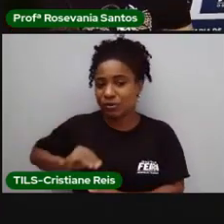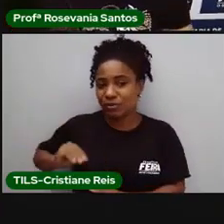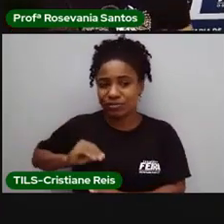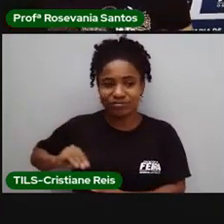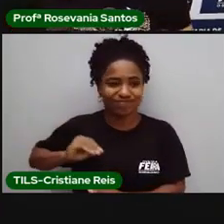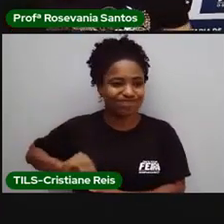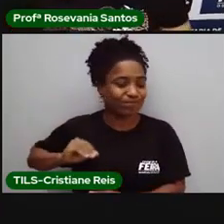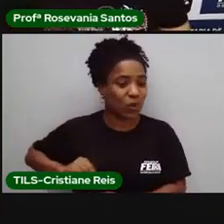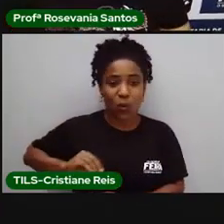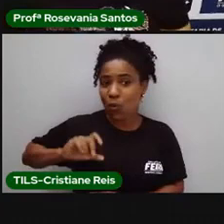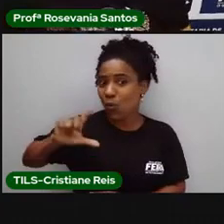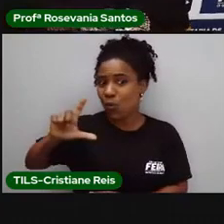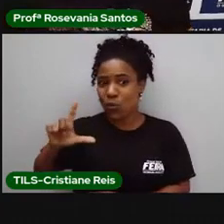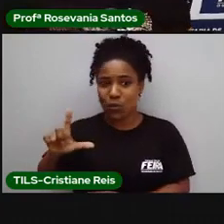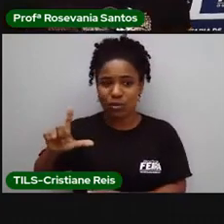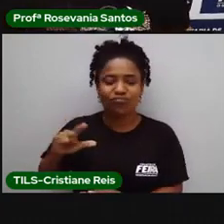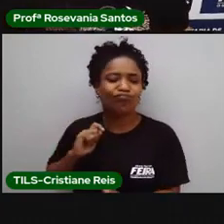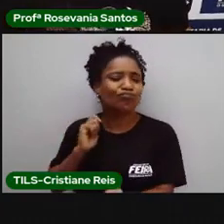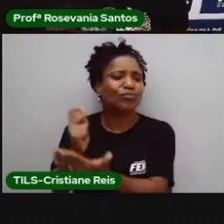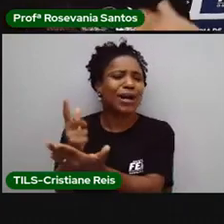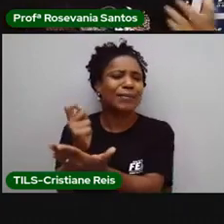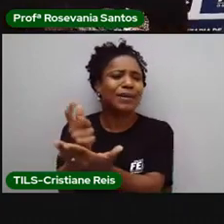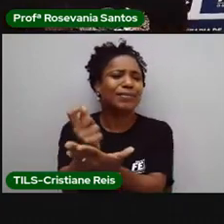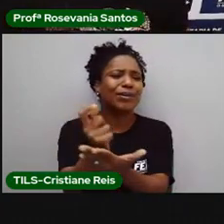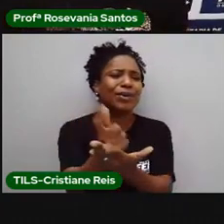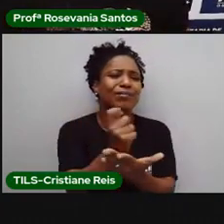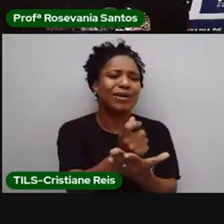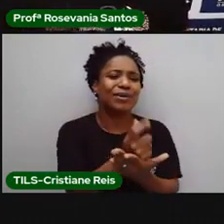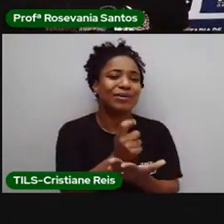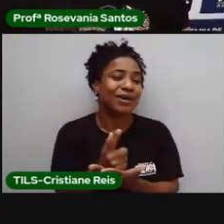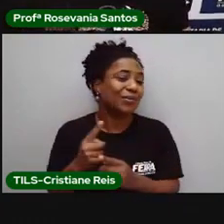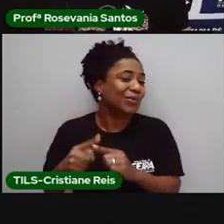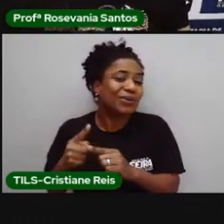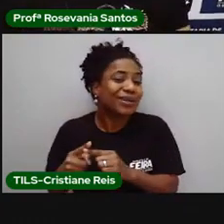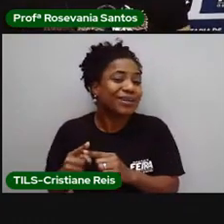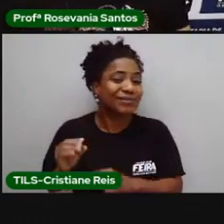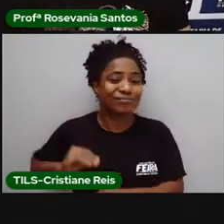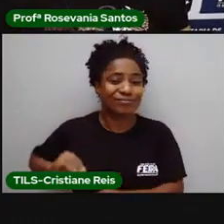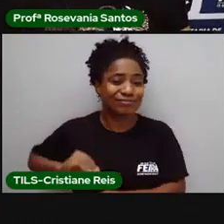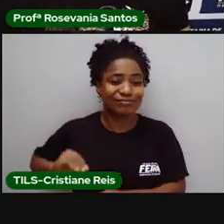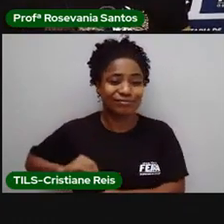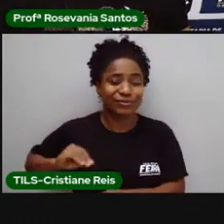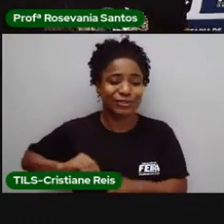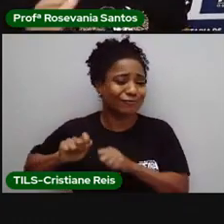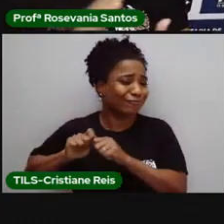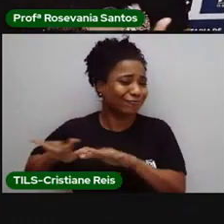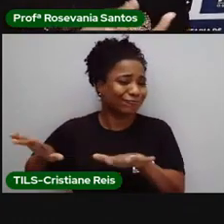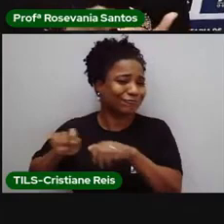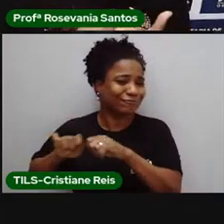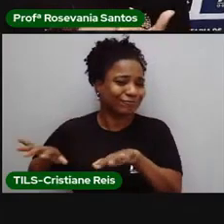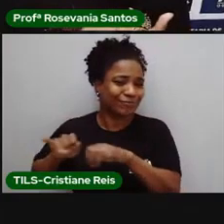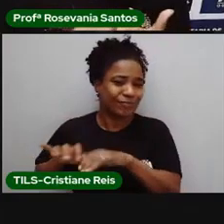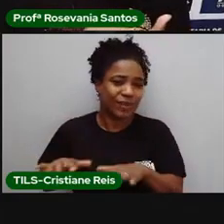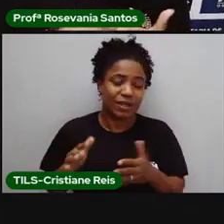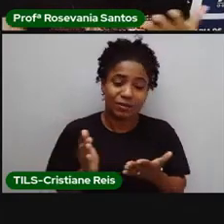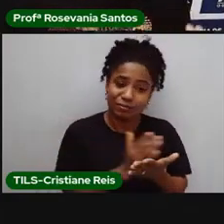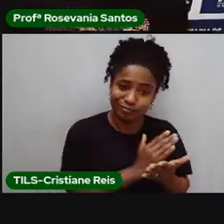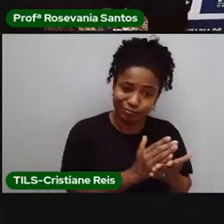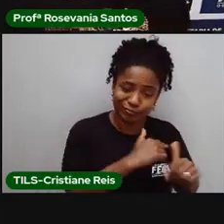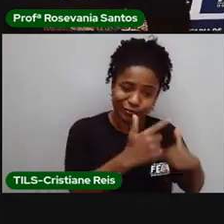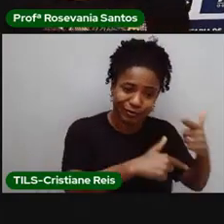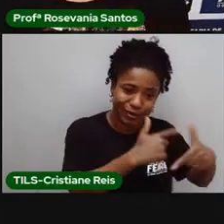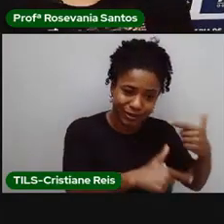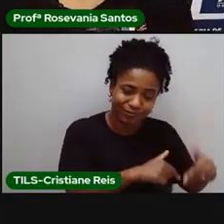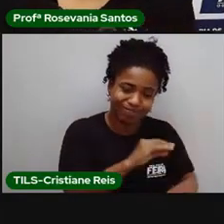precisa nem se preocupar com preço de nada. E, às vezes, né, tem trabalhadores que têm que ficar contando ali, né,